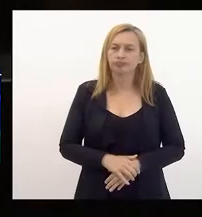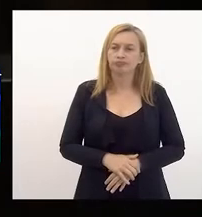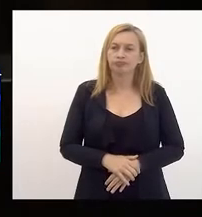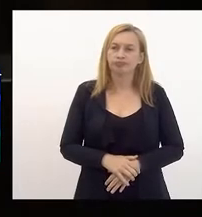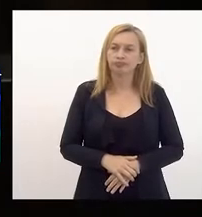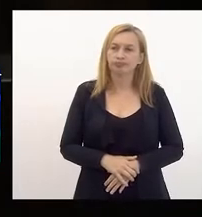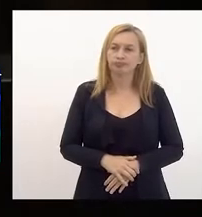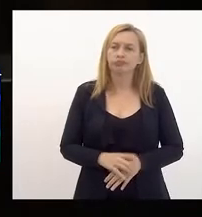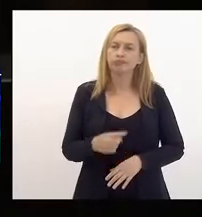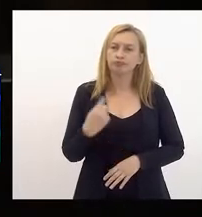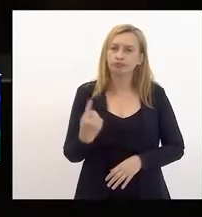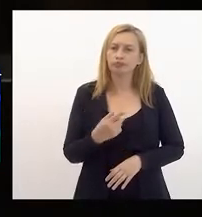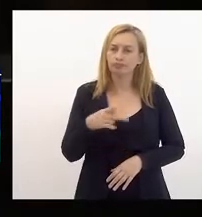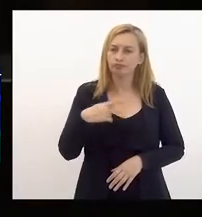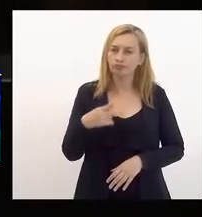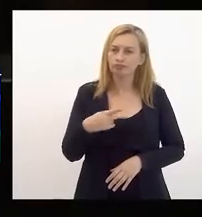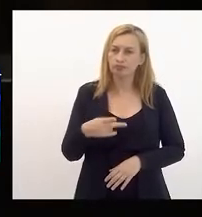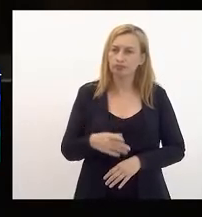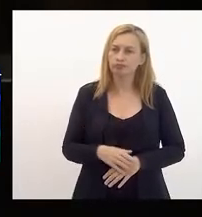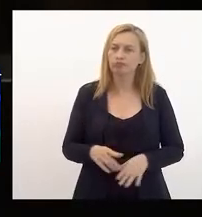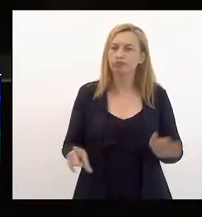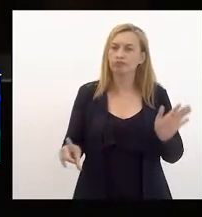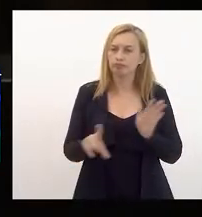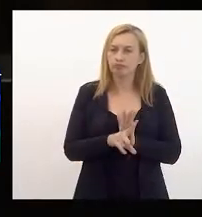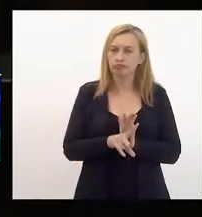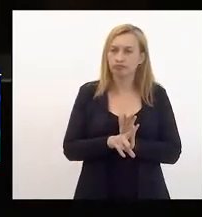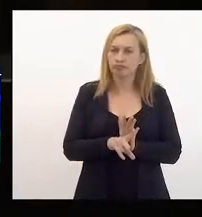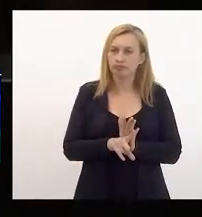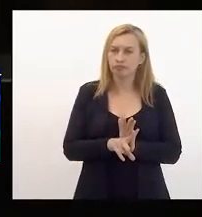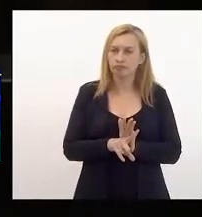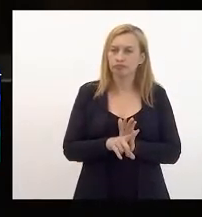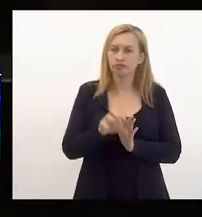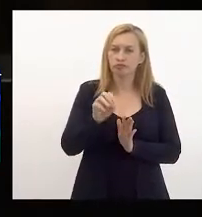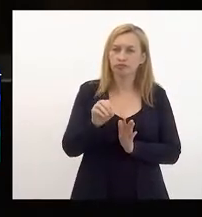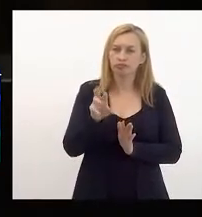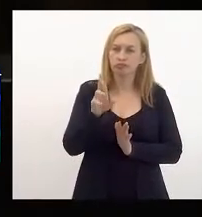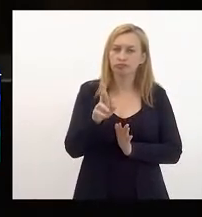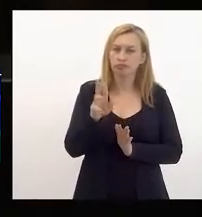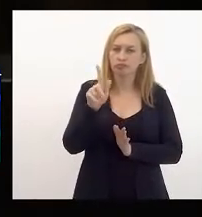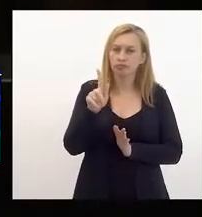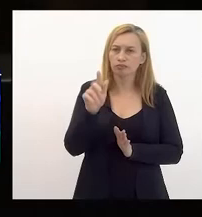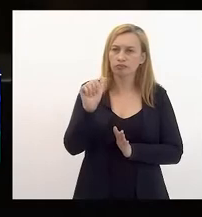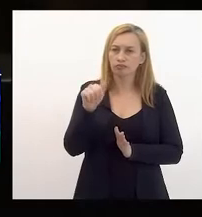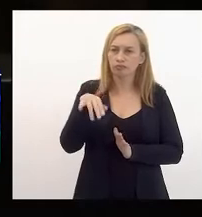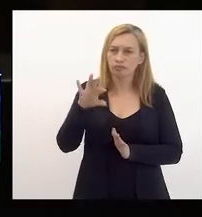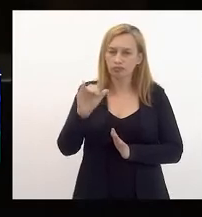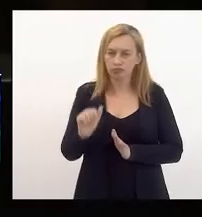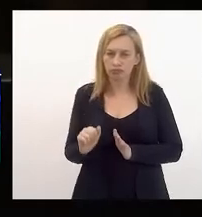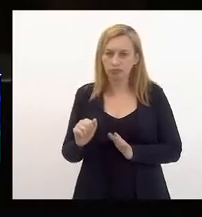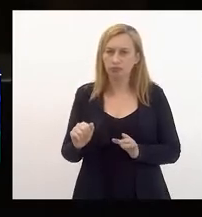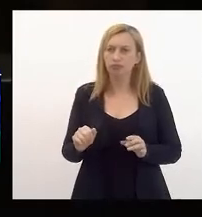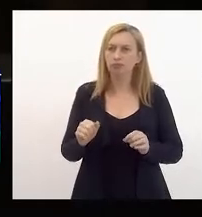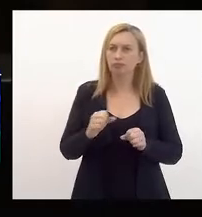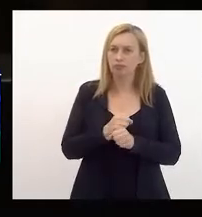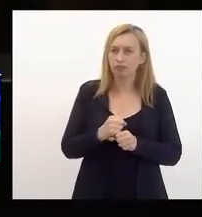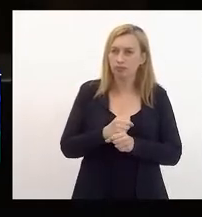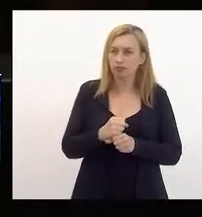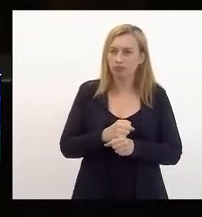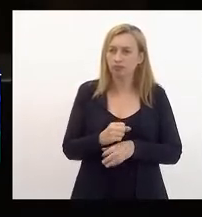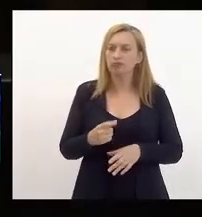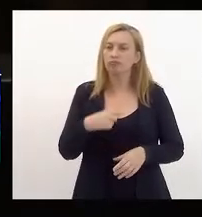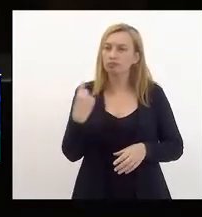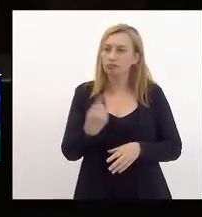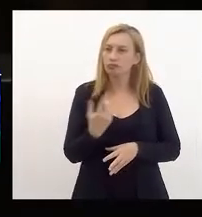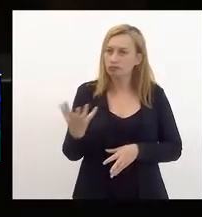daquilo que nós chamamos lei orgânica anual. Isto daí é fundamental. O que nós